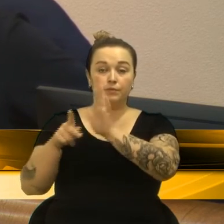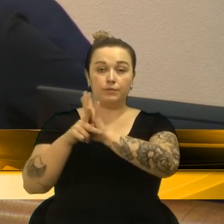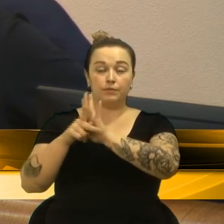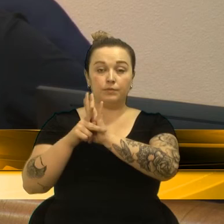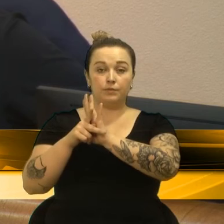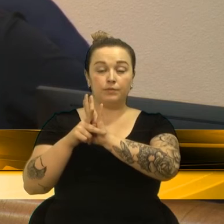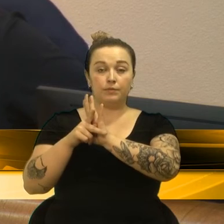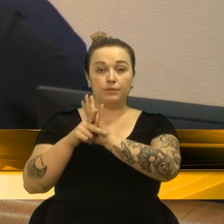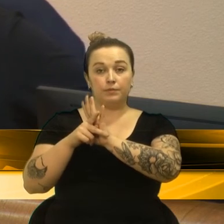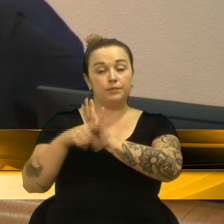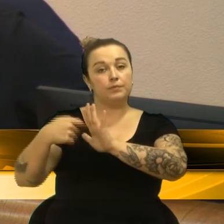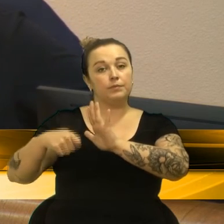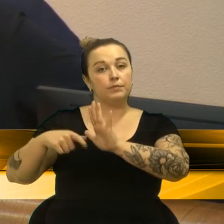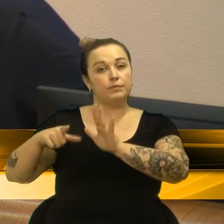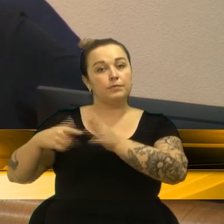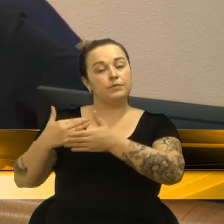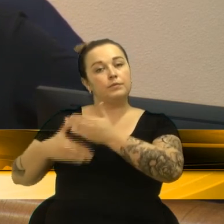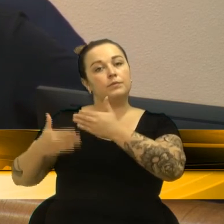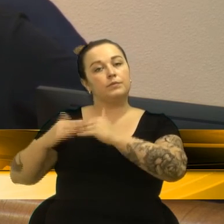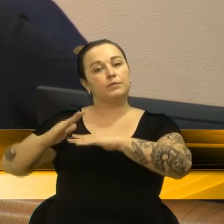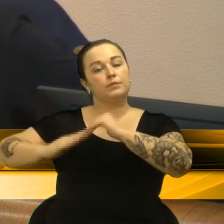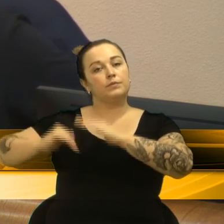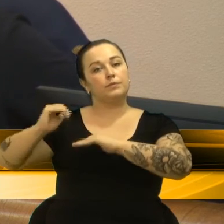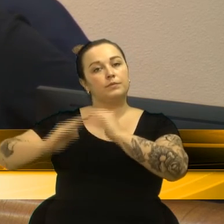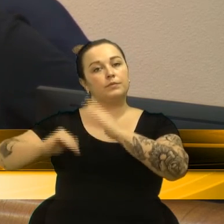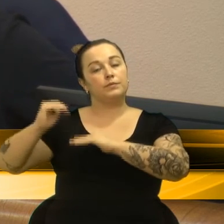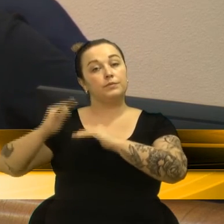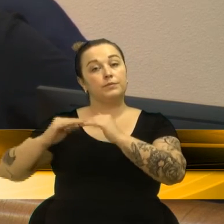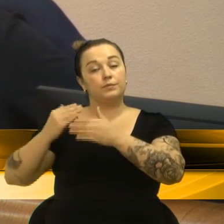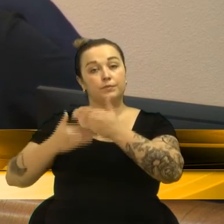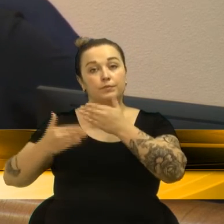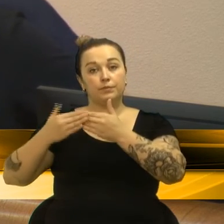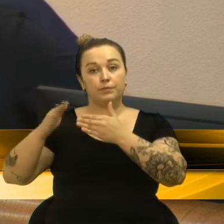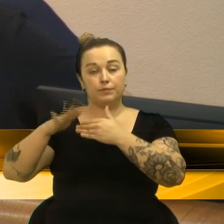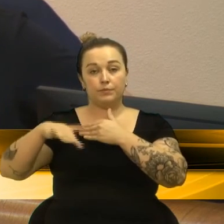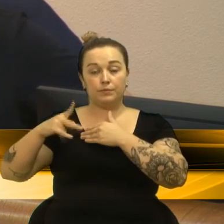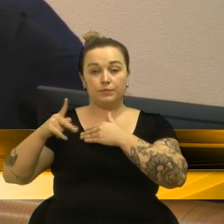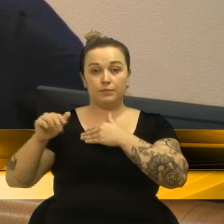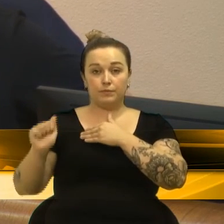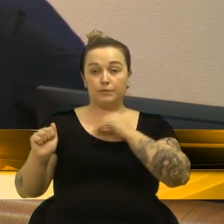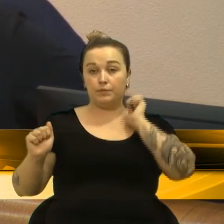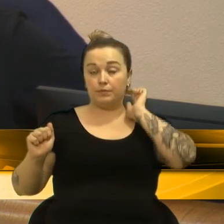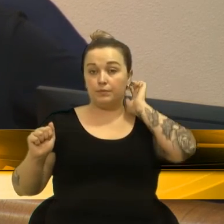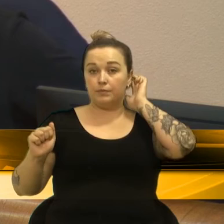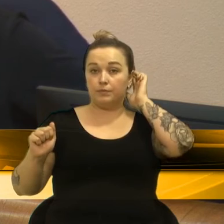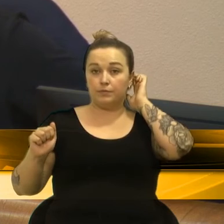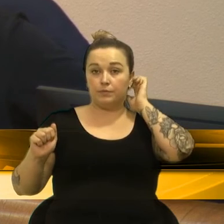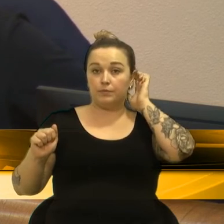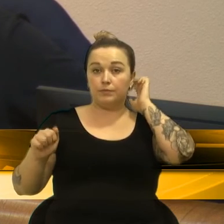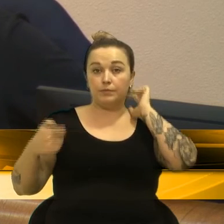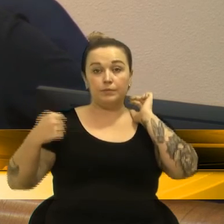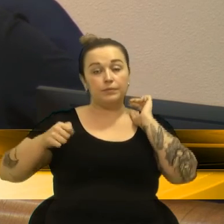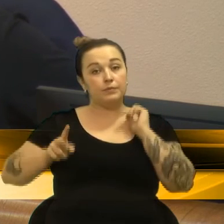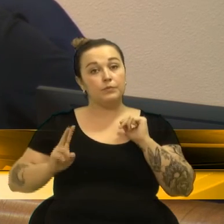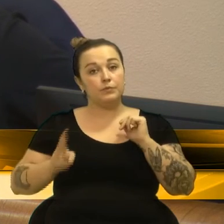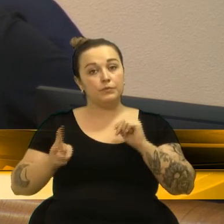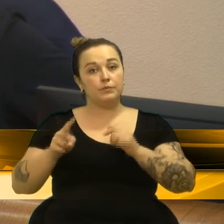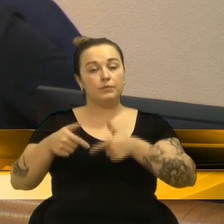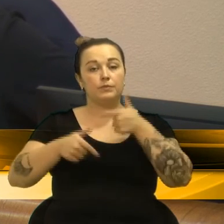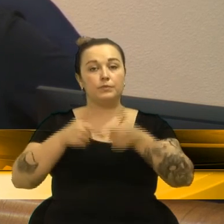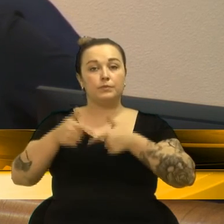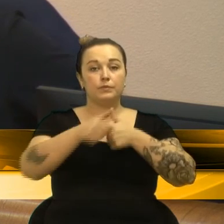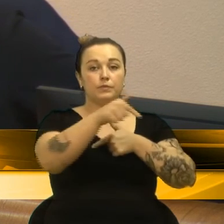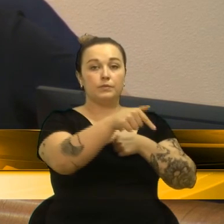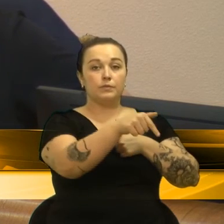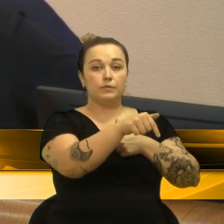necessárias para que, durante a execução das obras do Centro da Vida, doutor Carlos Felipe Espinato, PA 24 horas, sem descontinuidade do serviço, os usuários do SUS